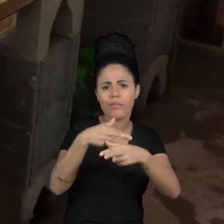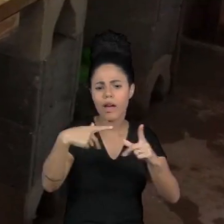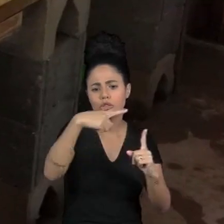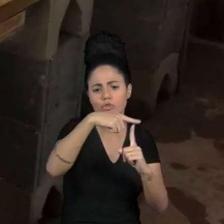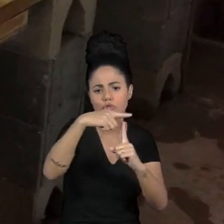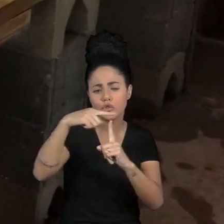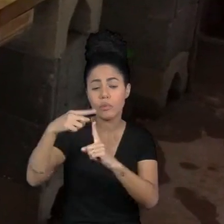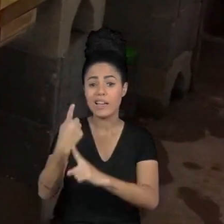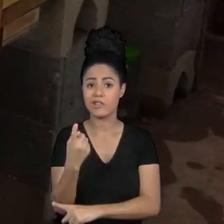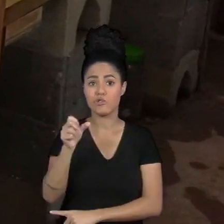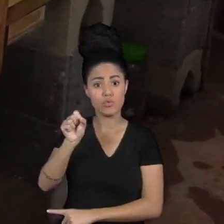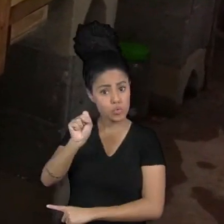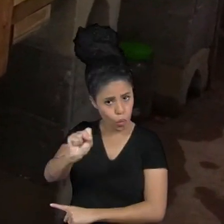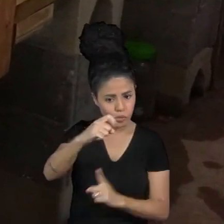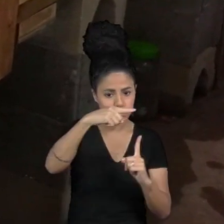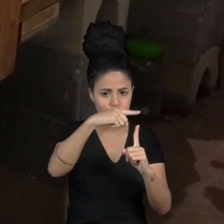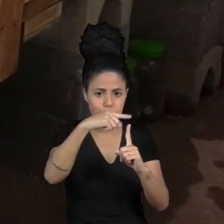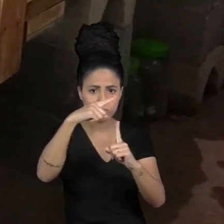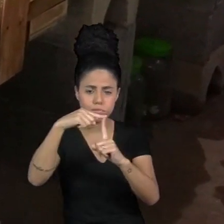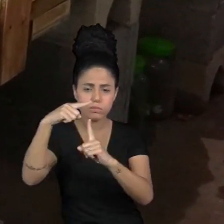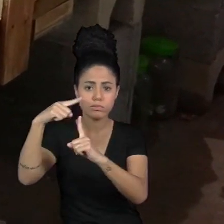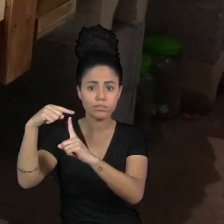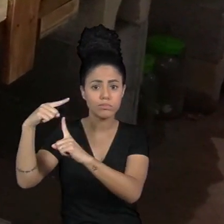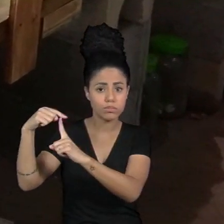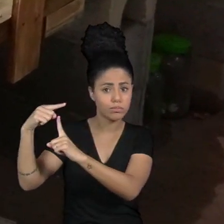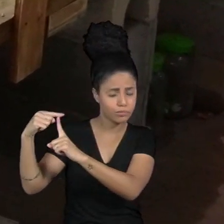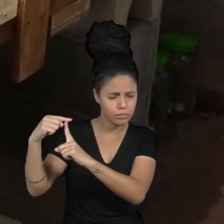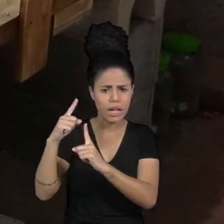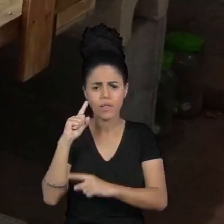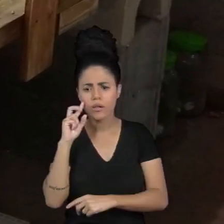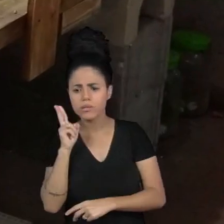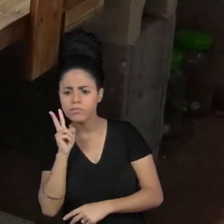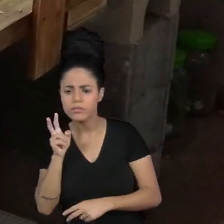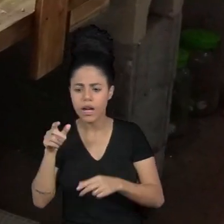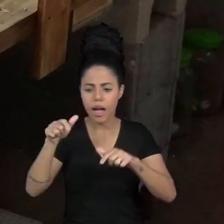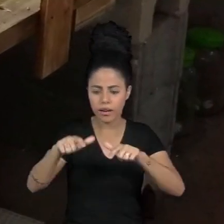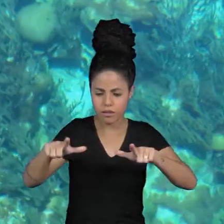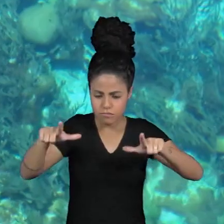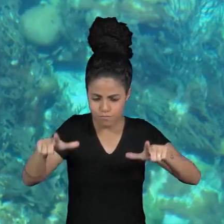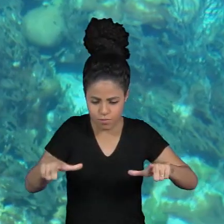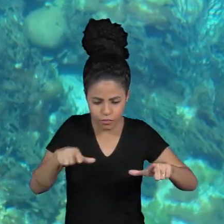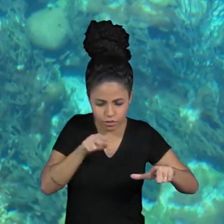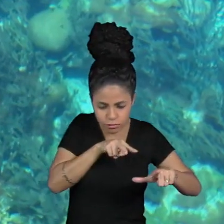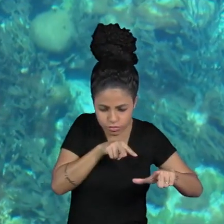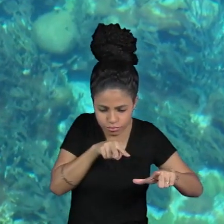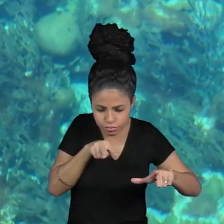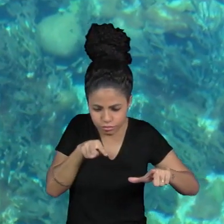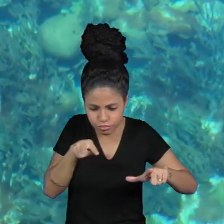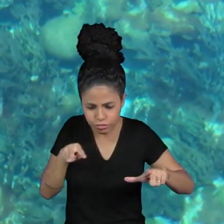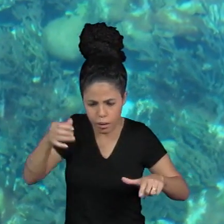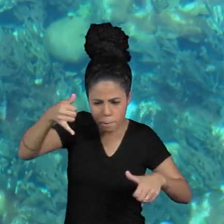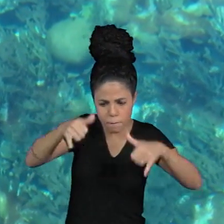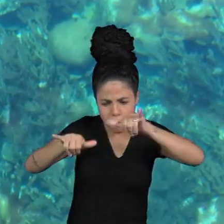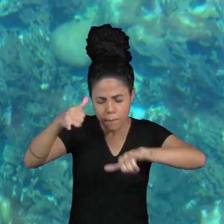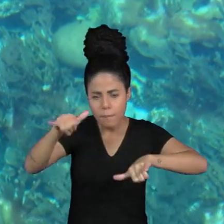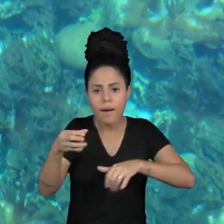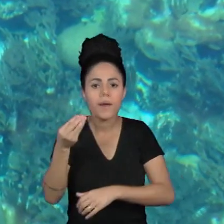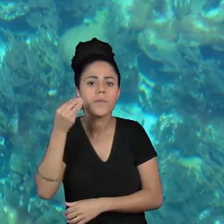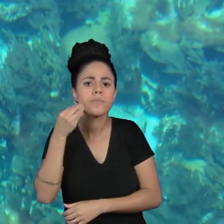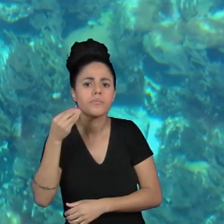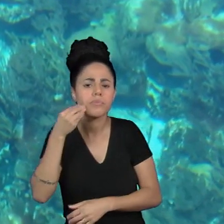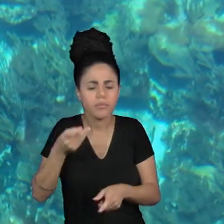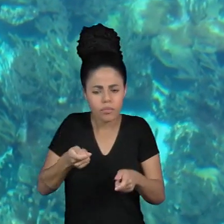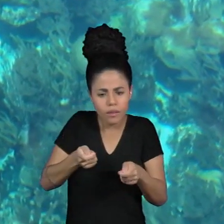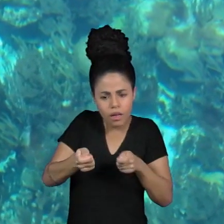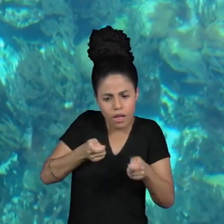18 no total de Brasil e Bermudas nós trouxemos para o laboratório em um experimento controlado a gente